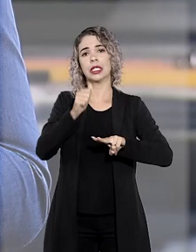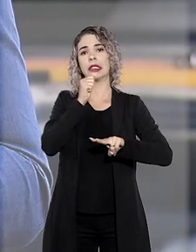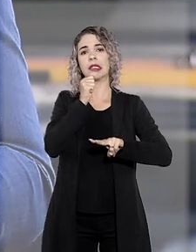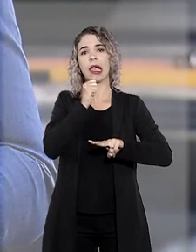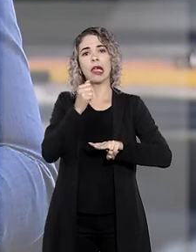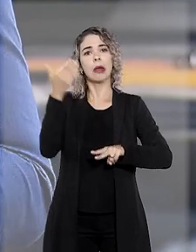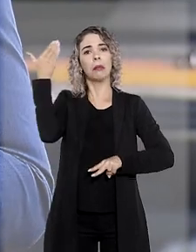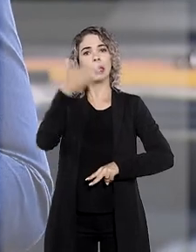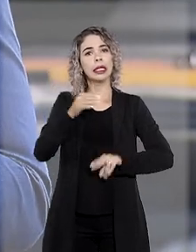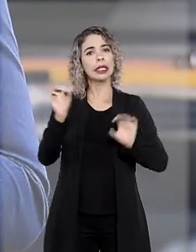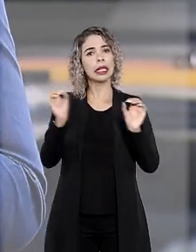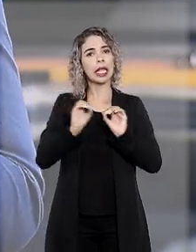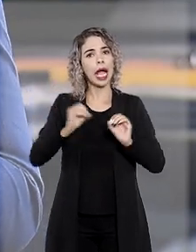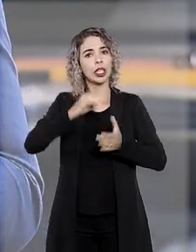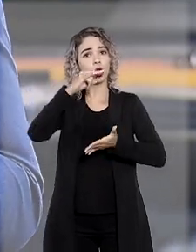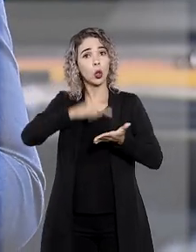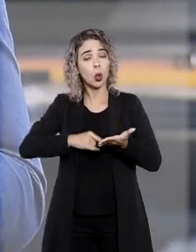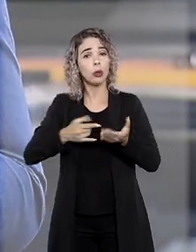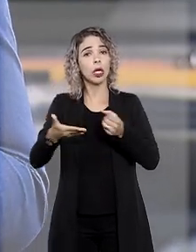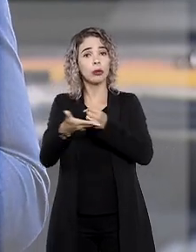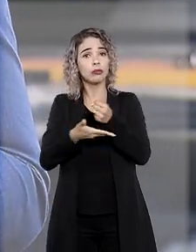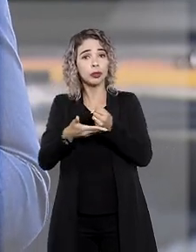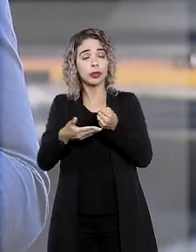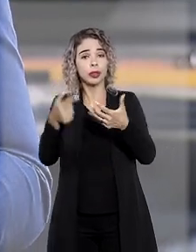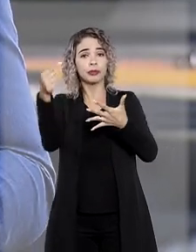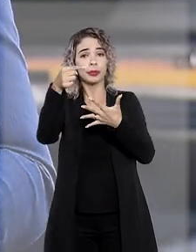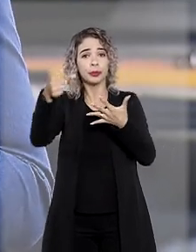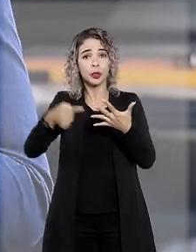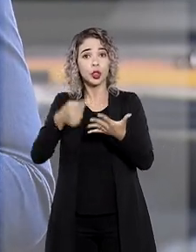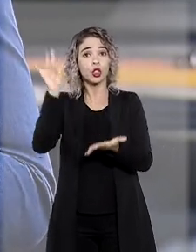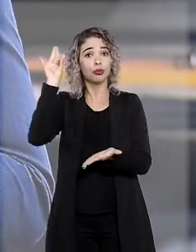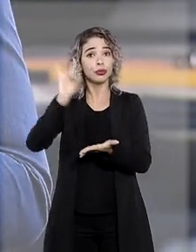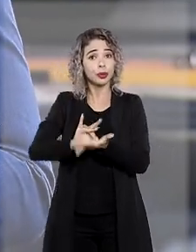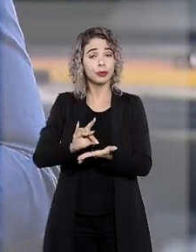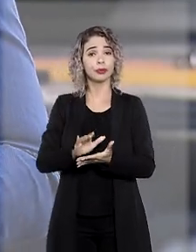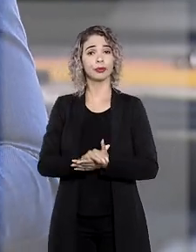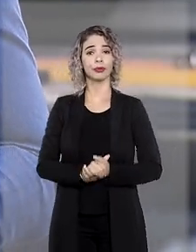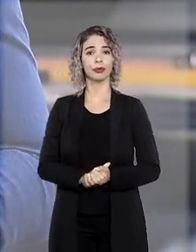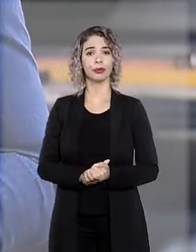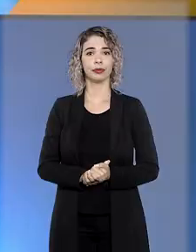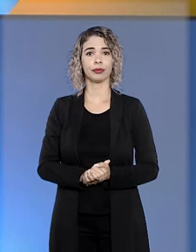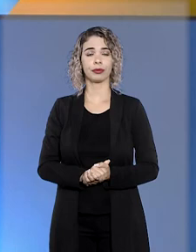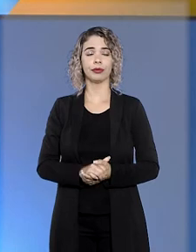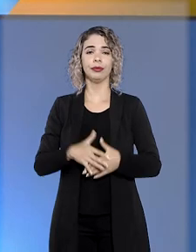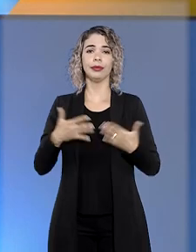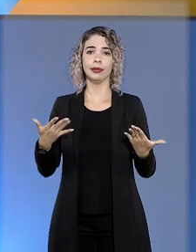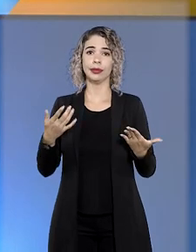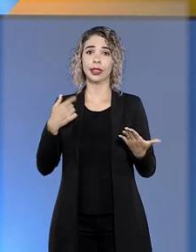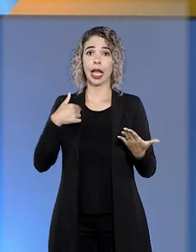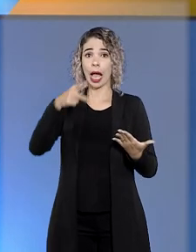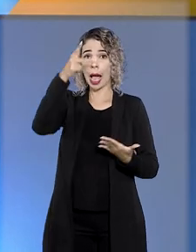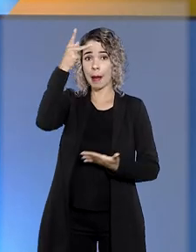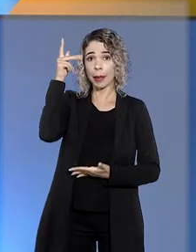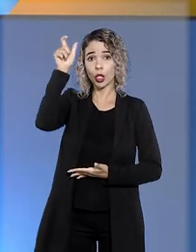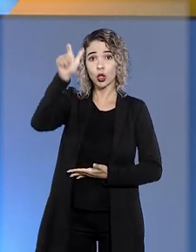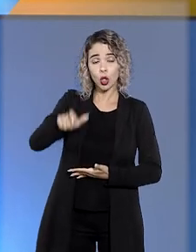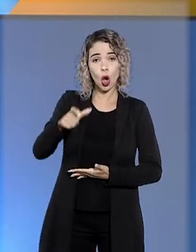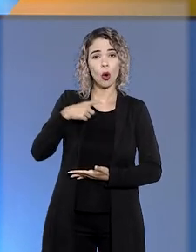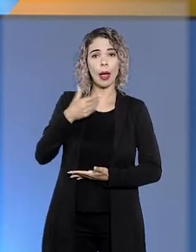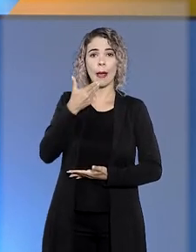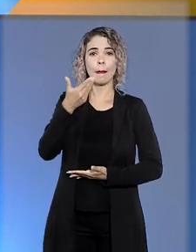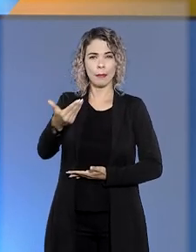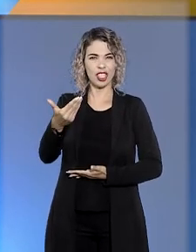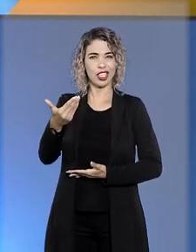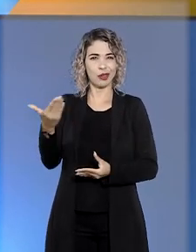sem apresentar fundamentação idônea e pautada em elementos concretos e pertinentes. É facultado ao autor